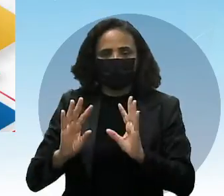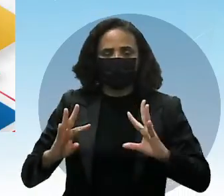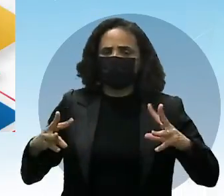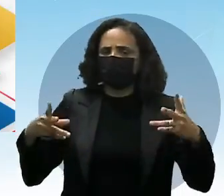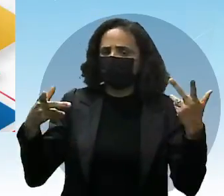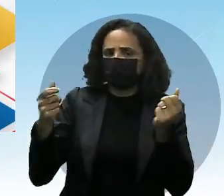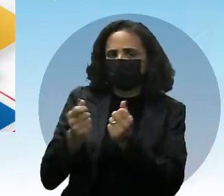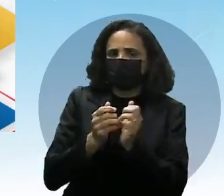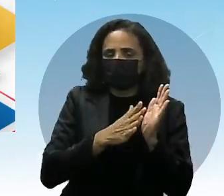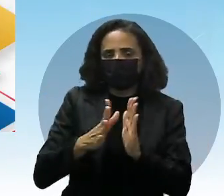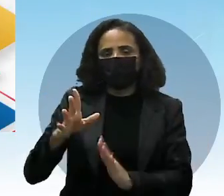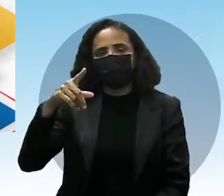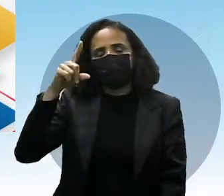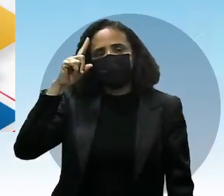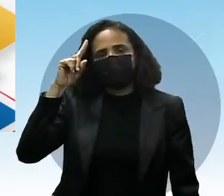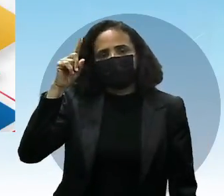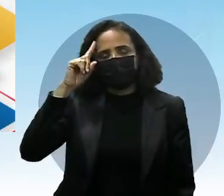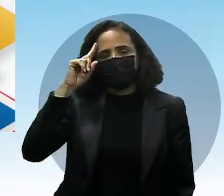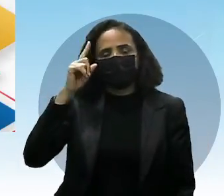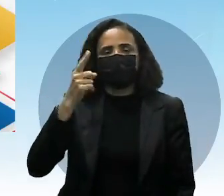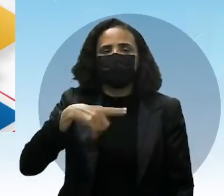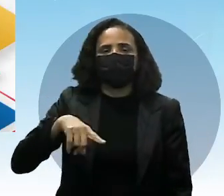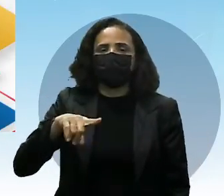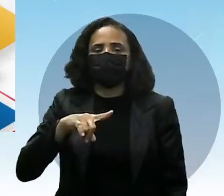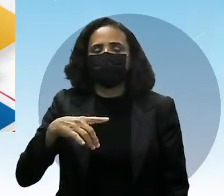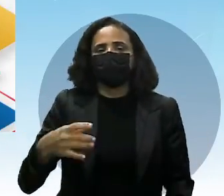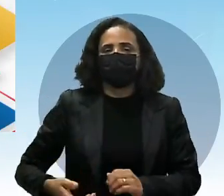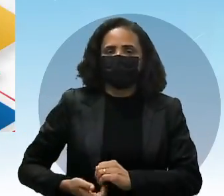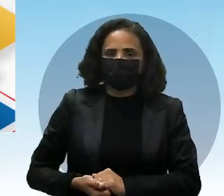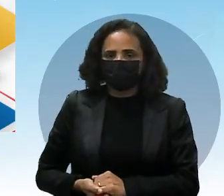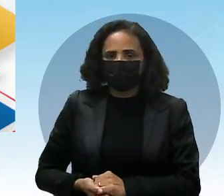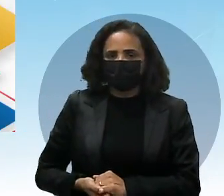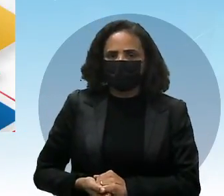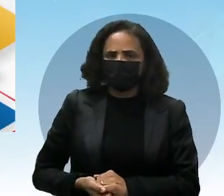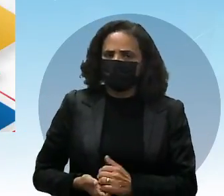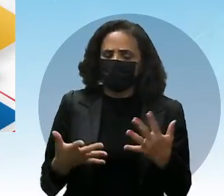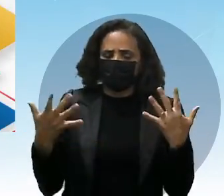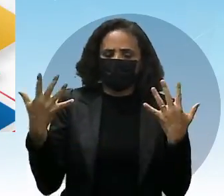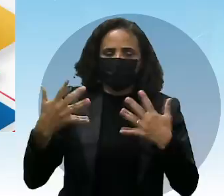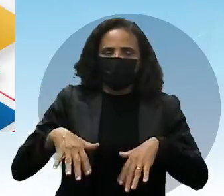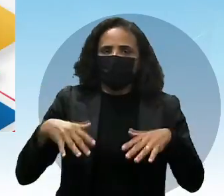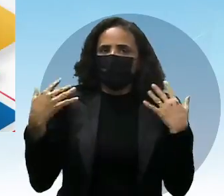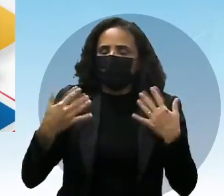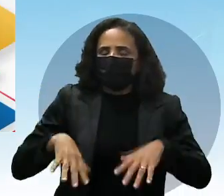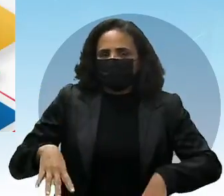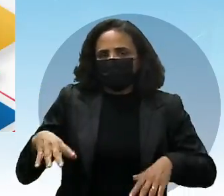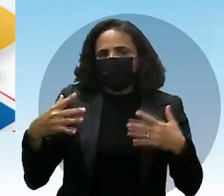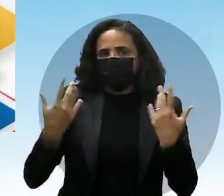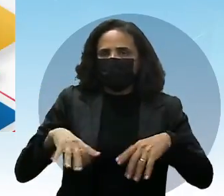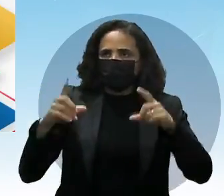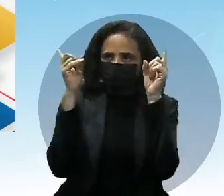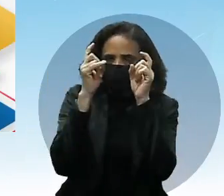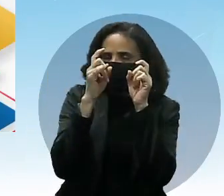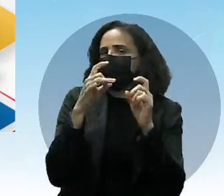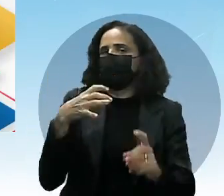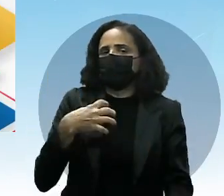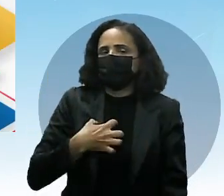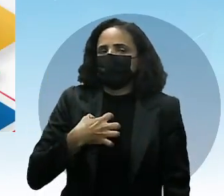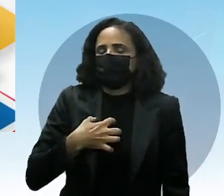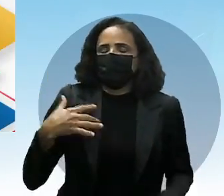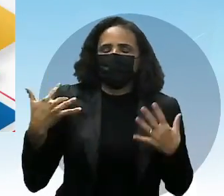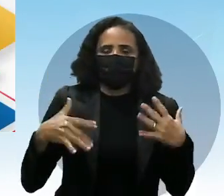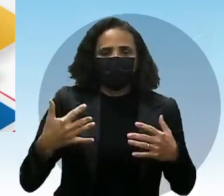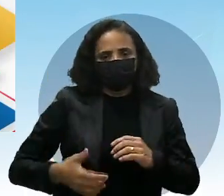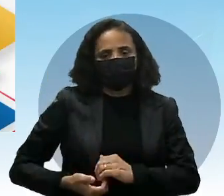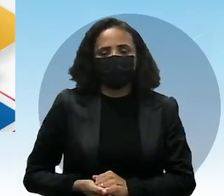Todo dia você faz isso. Tão chato, viu? Então, e tanto? Ele diz,